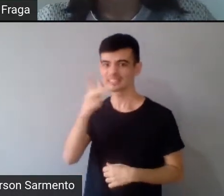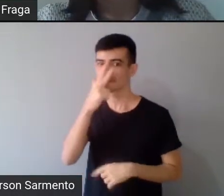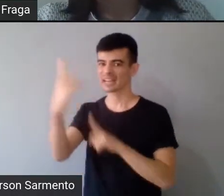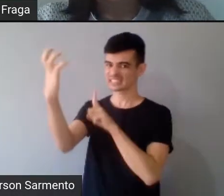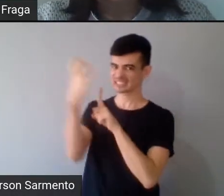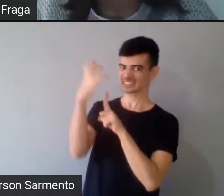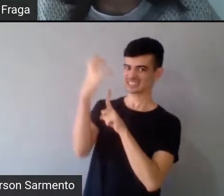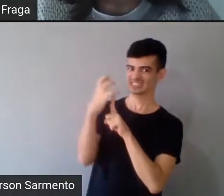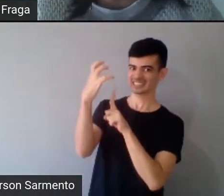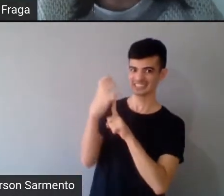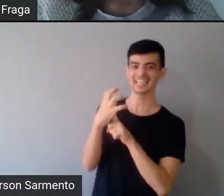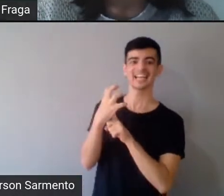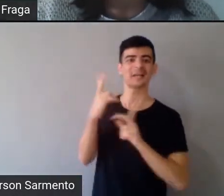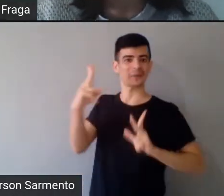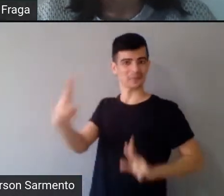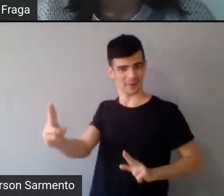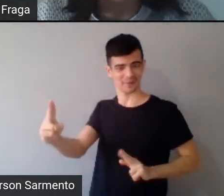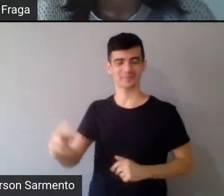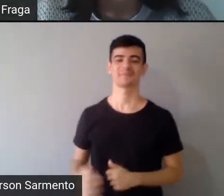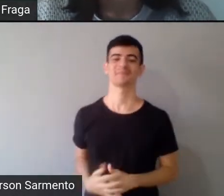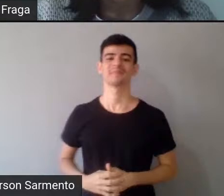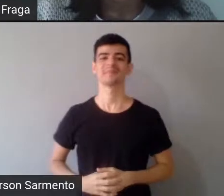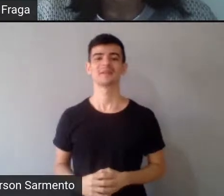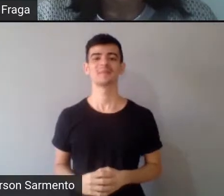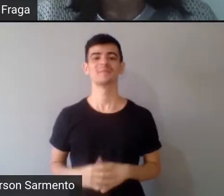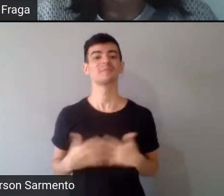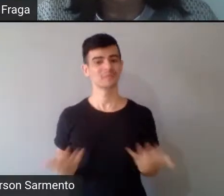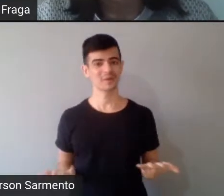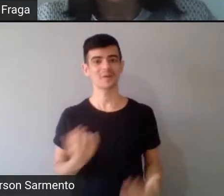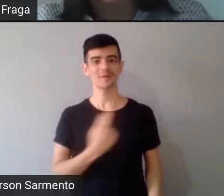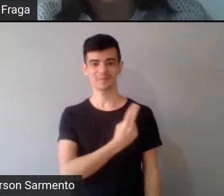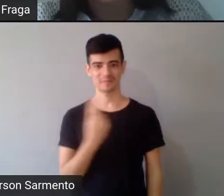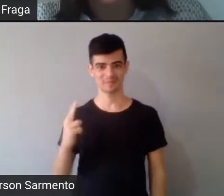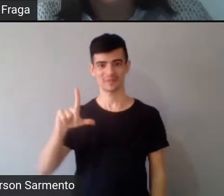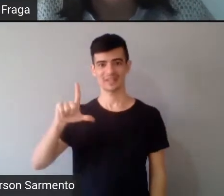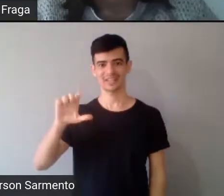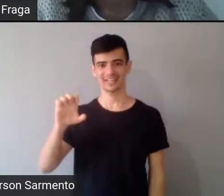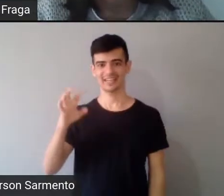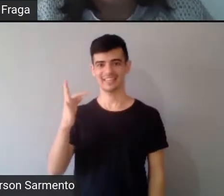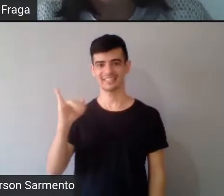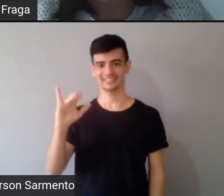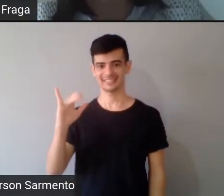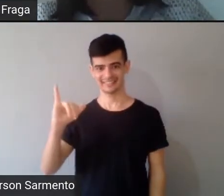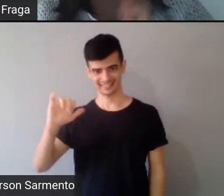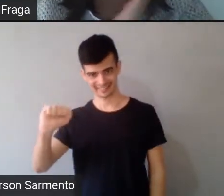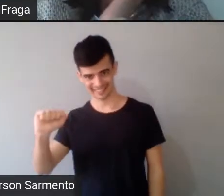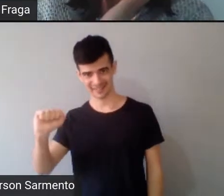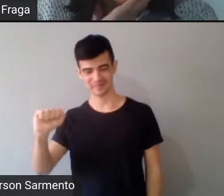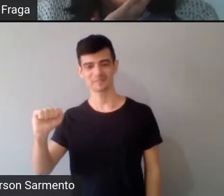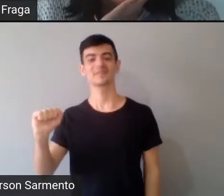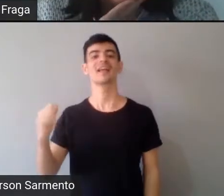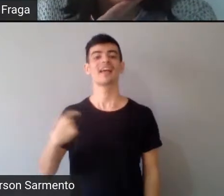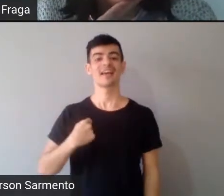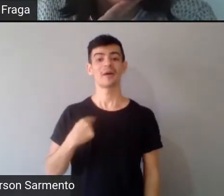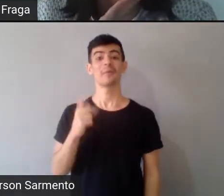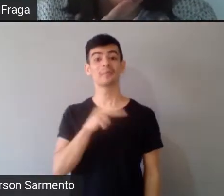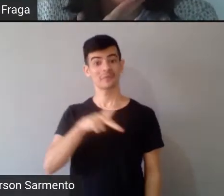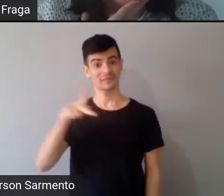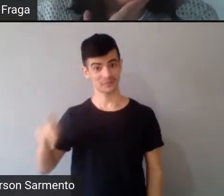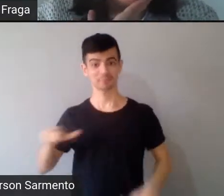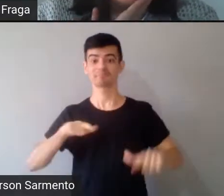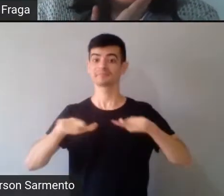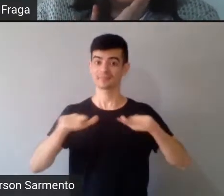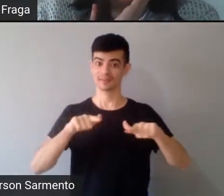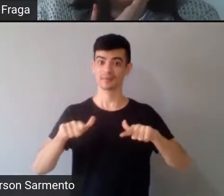mais assim. É, eu sou Letícia Prada, sou professora aqui da Universidade